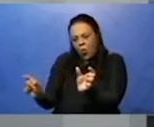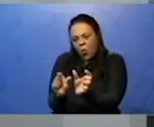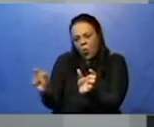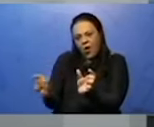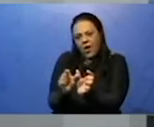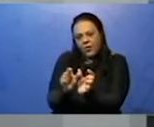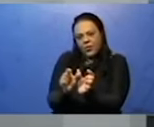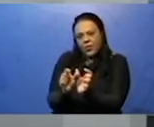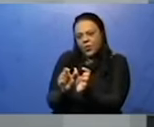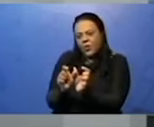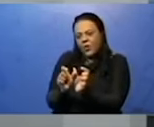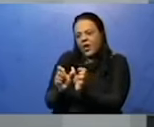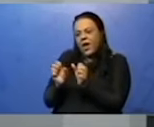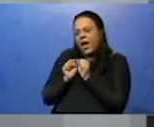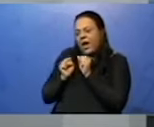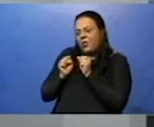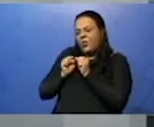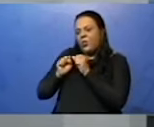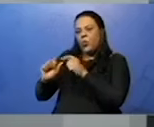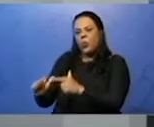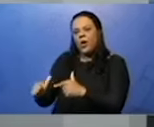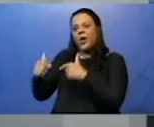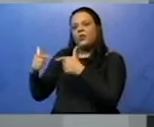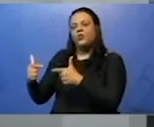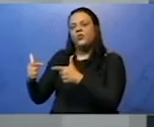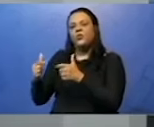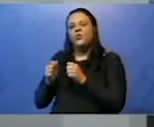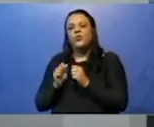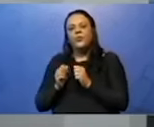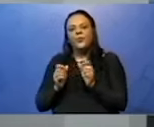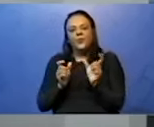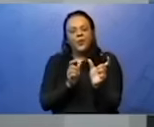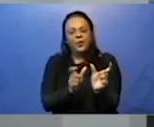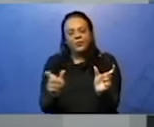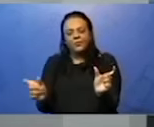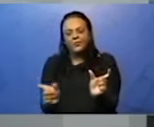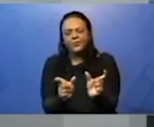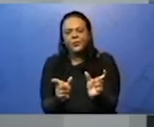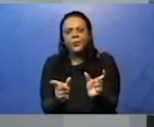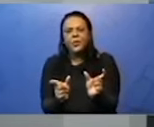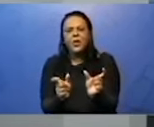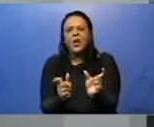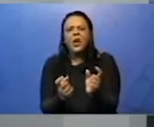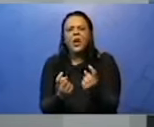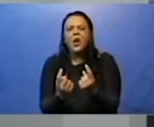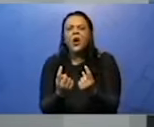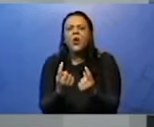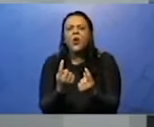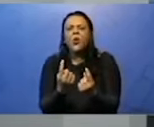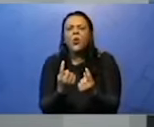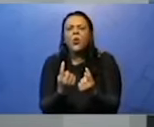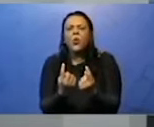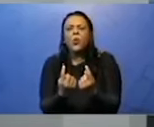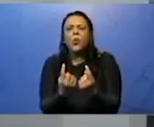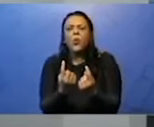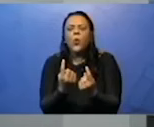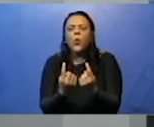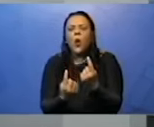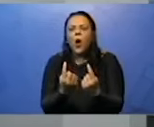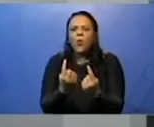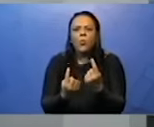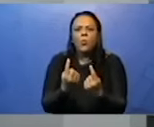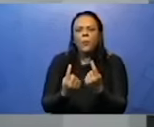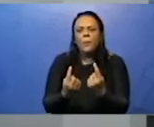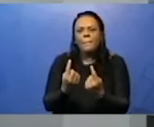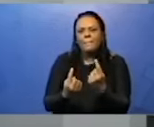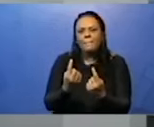E aí? Qual palavra é a mais importante? É o núcleo aí. O que que aparece